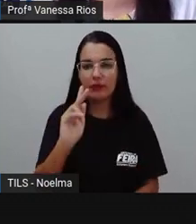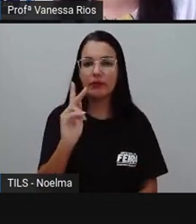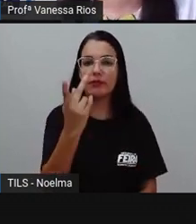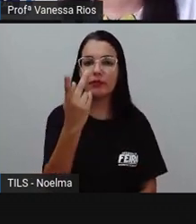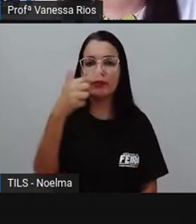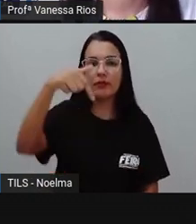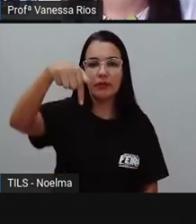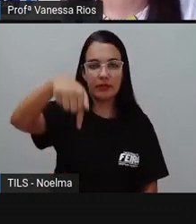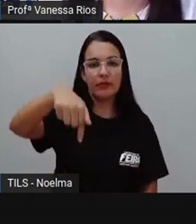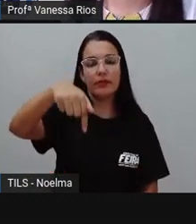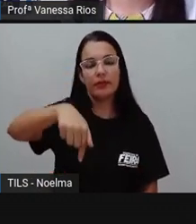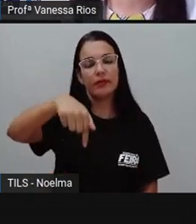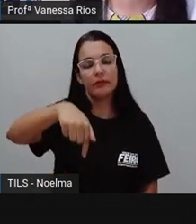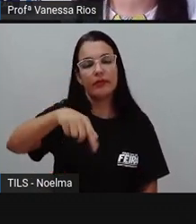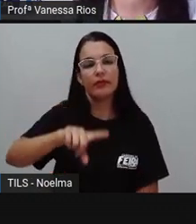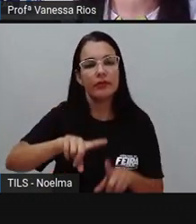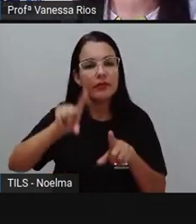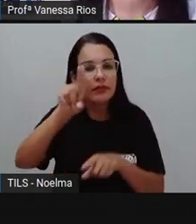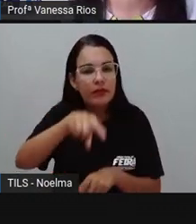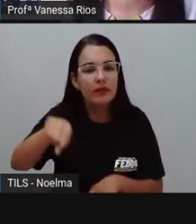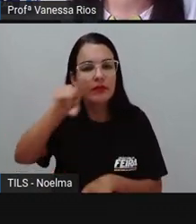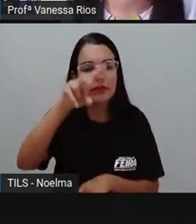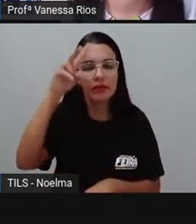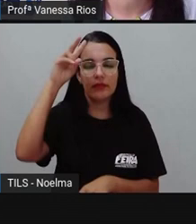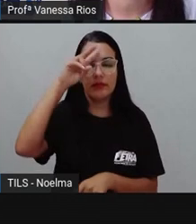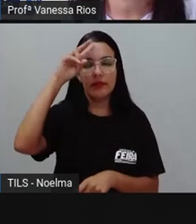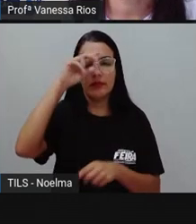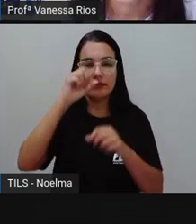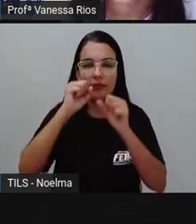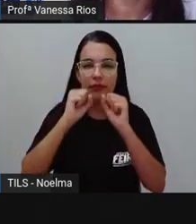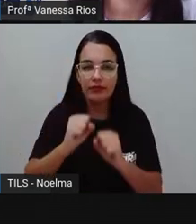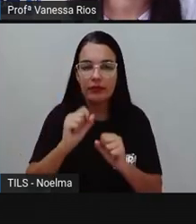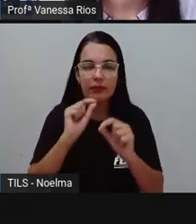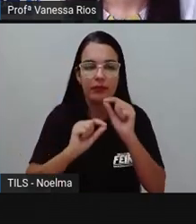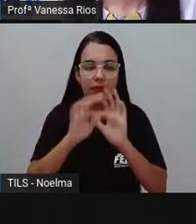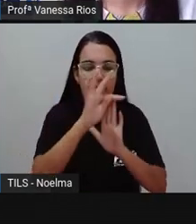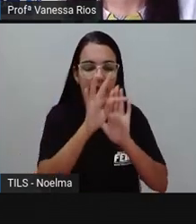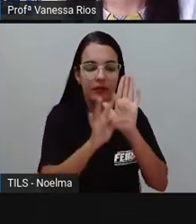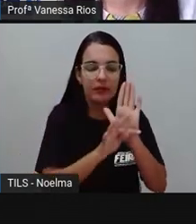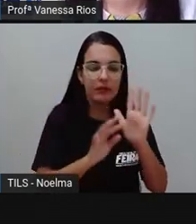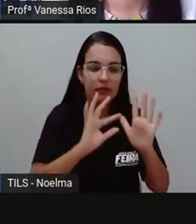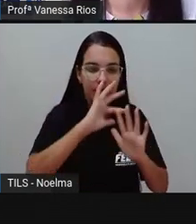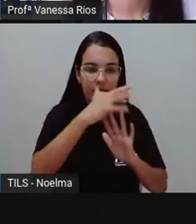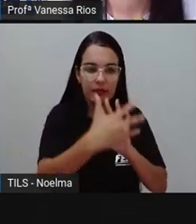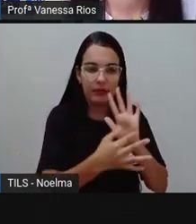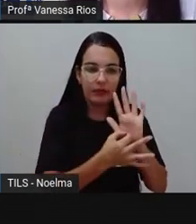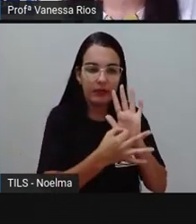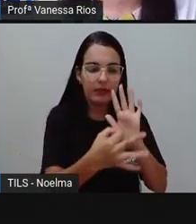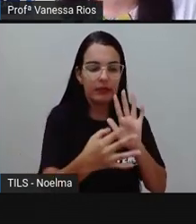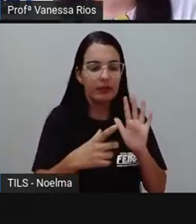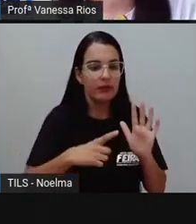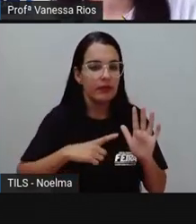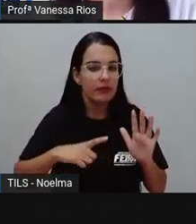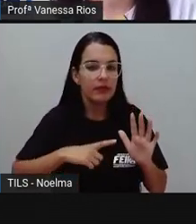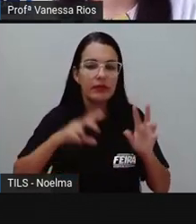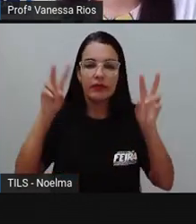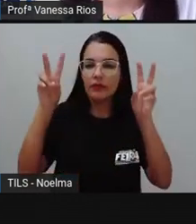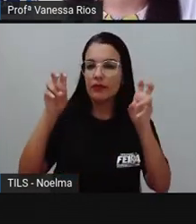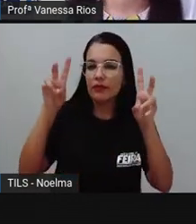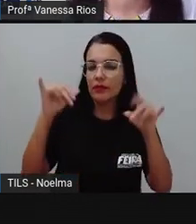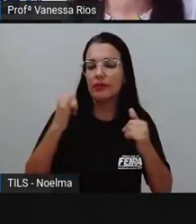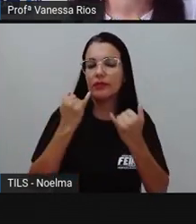Lembra aí que a Pró falou que os textos de resenha podem resenhar, não é? Podem abordar, informar,